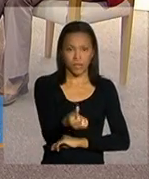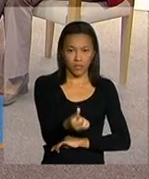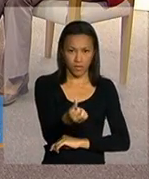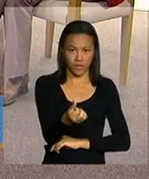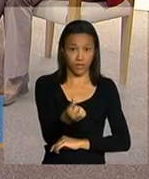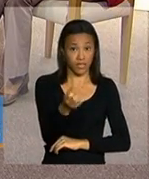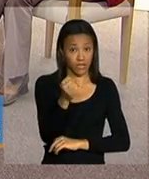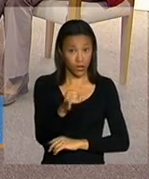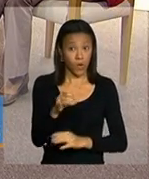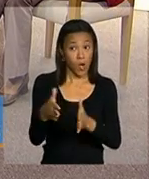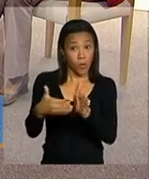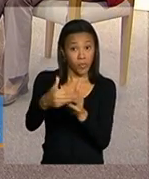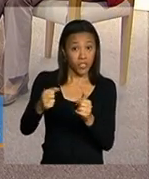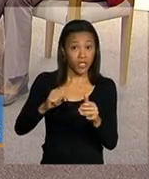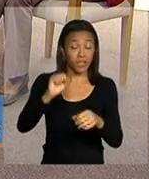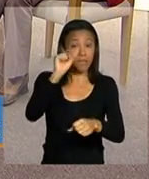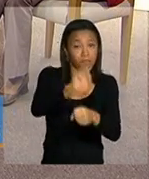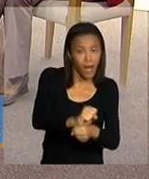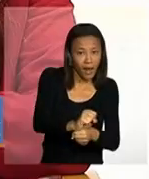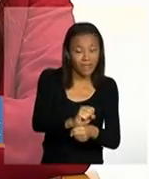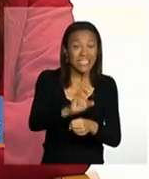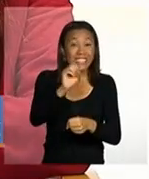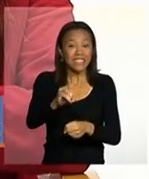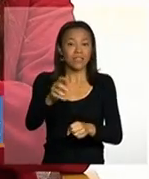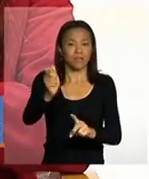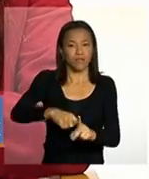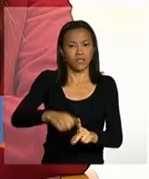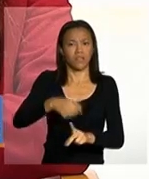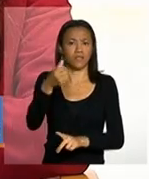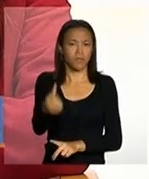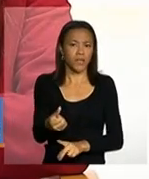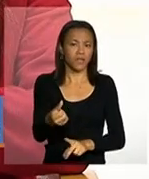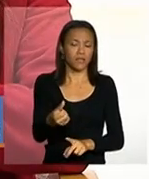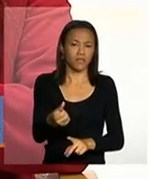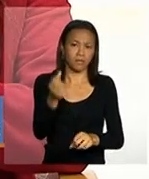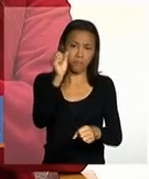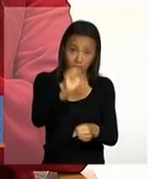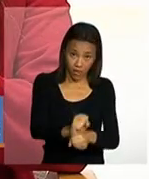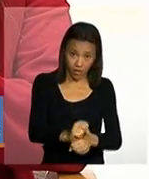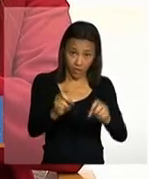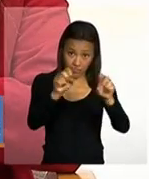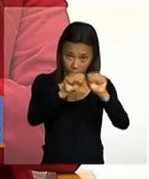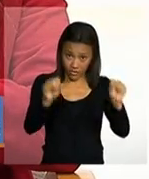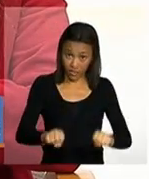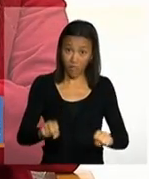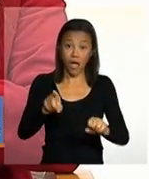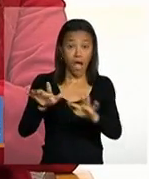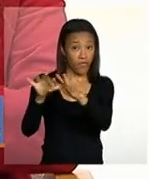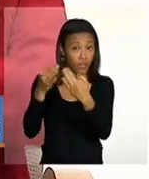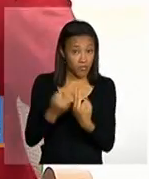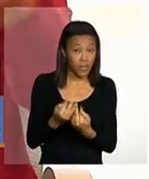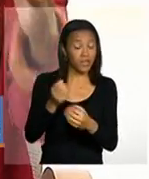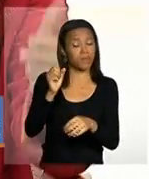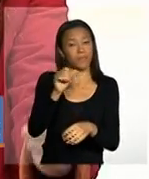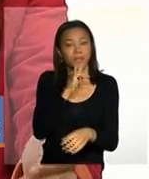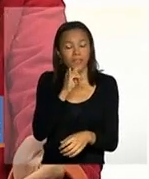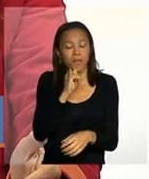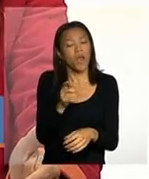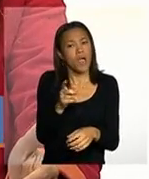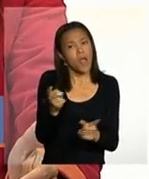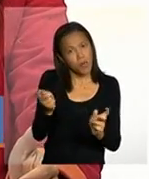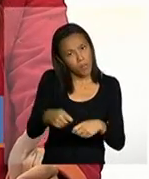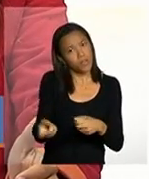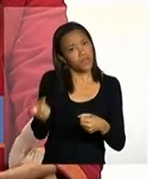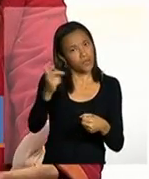solicitar a interrupção temporária se ele ficar seis meses com essa interrupção a família que estava na situação de suspensão por exemplo ela volta para